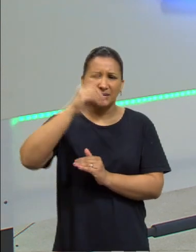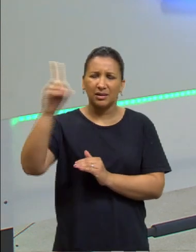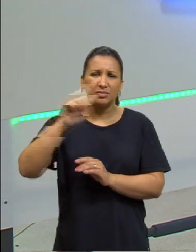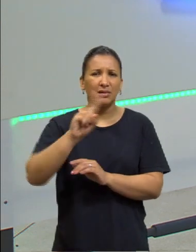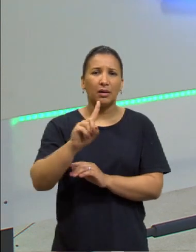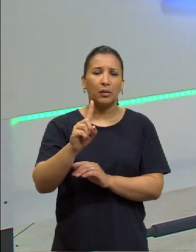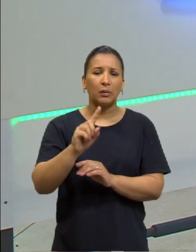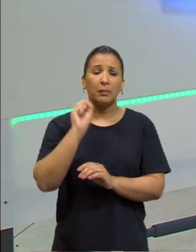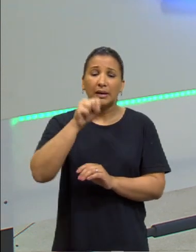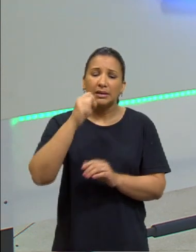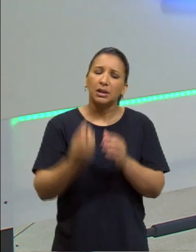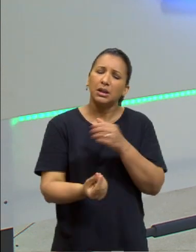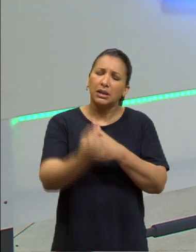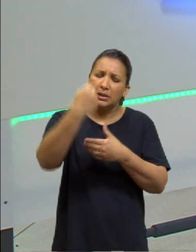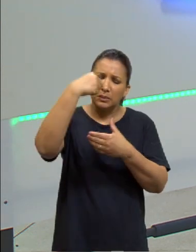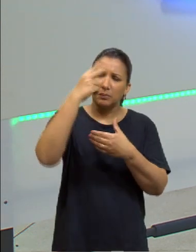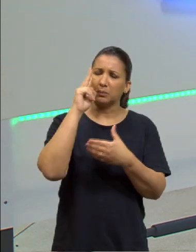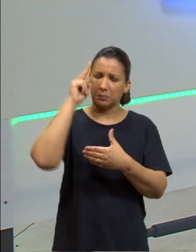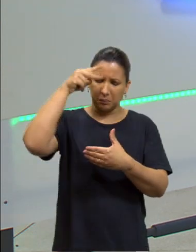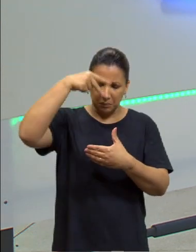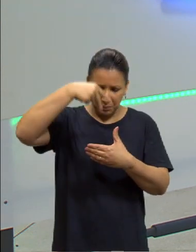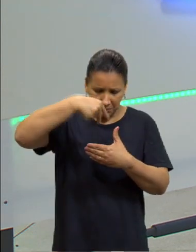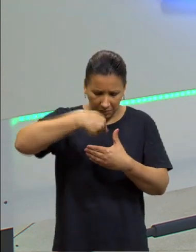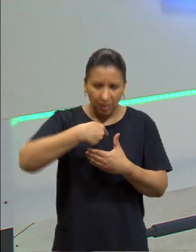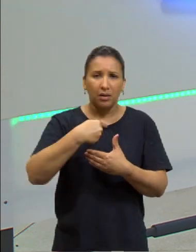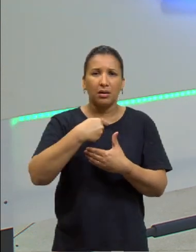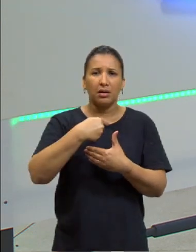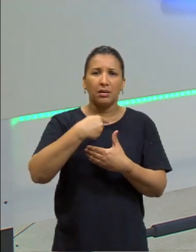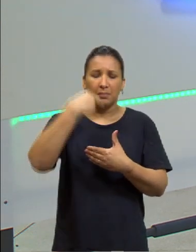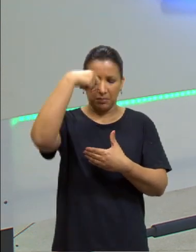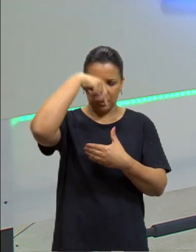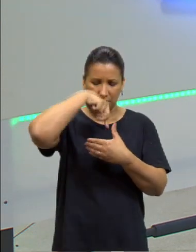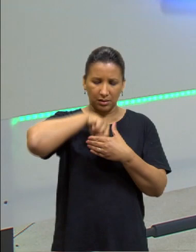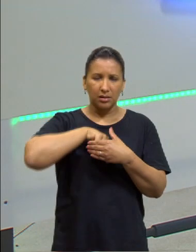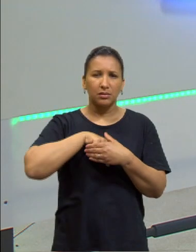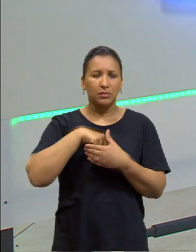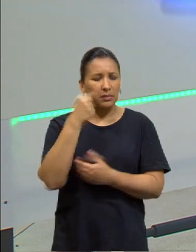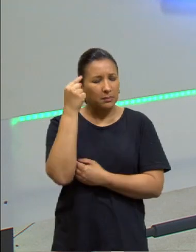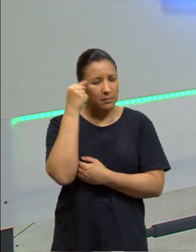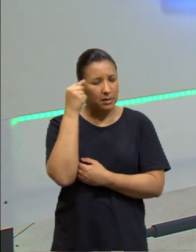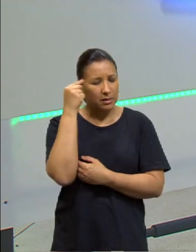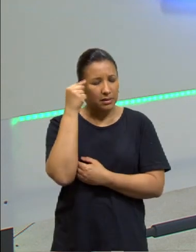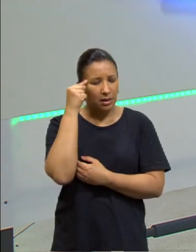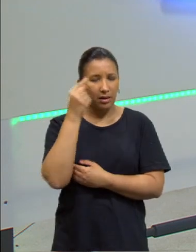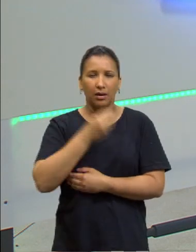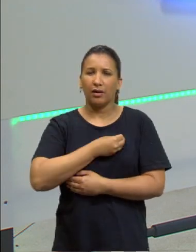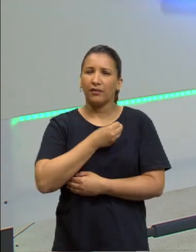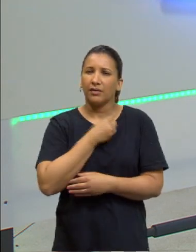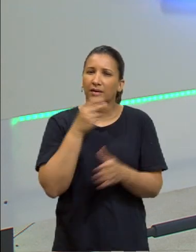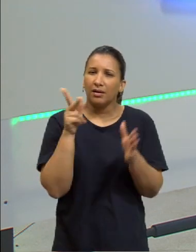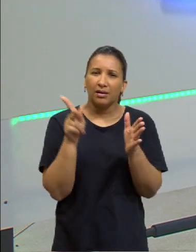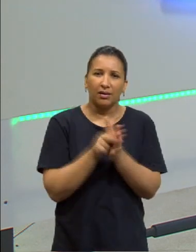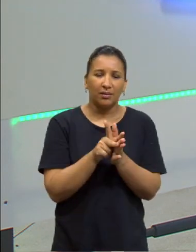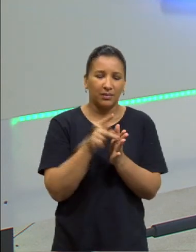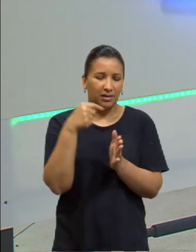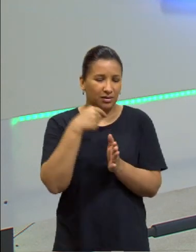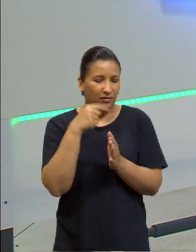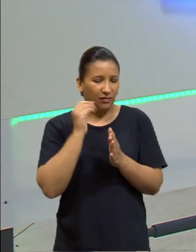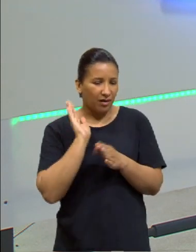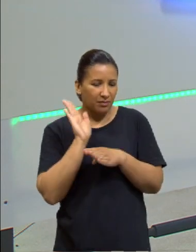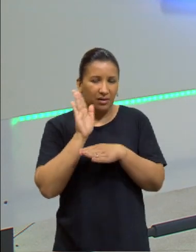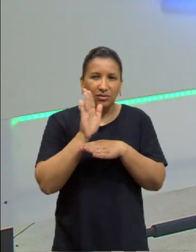olhar para dentro de você e você pensar. e esse pensar, esse pensar vai levar você